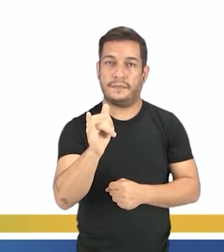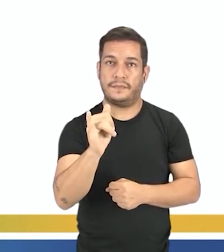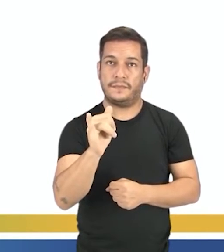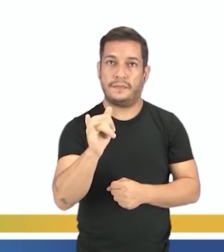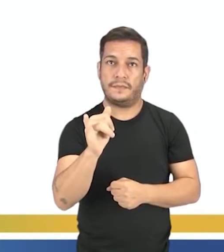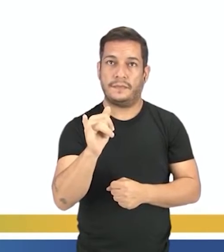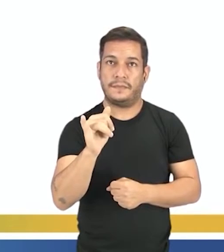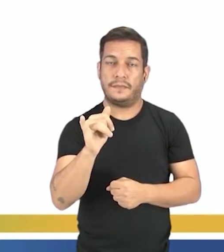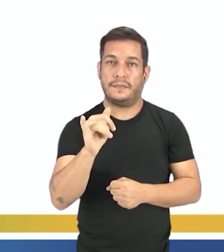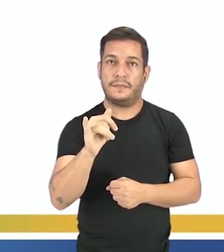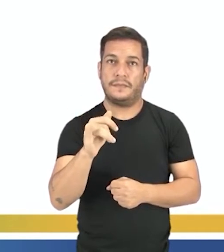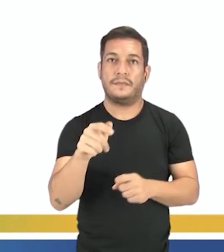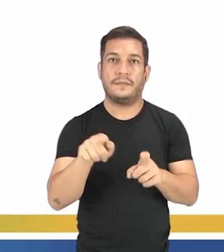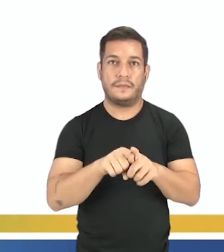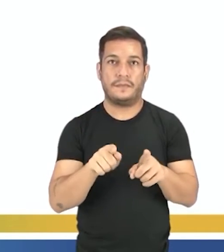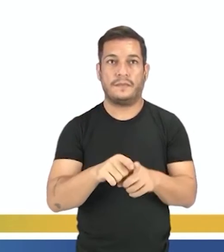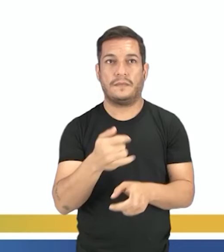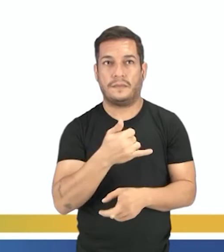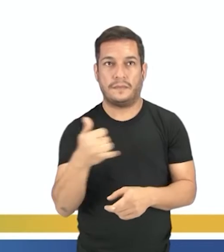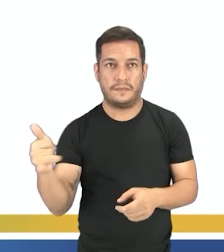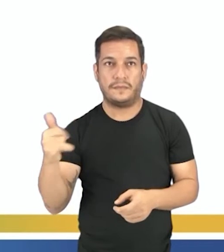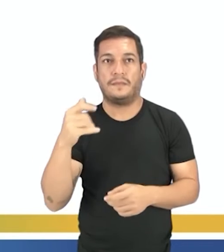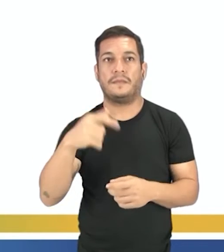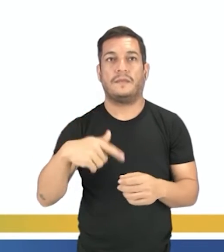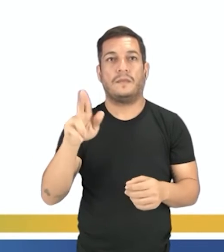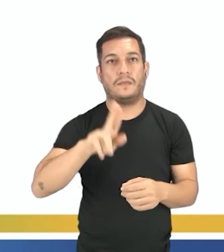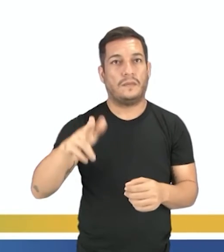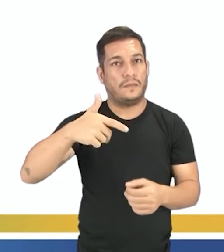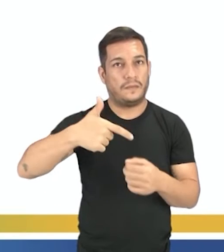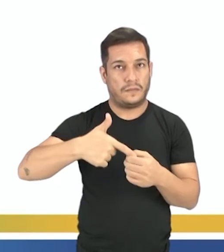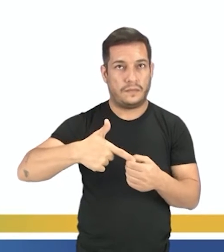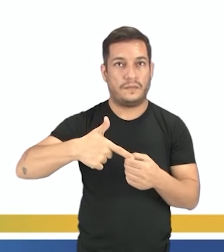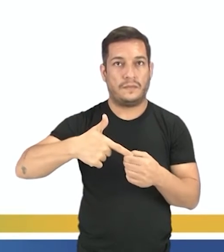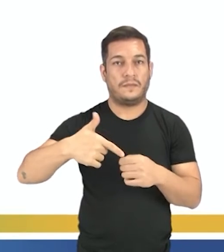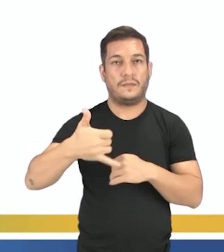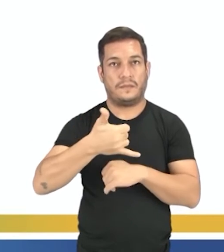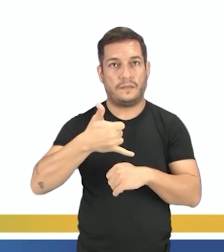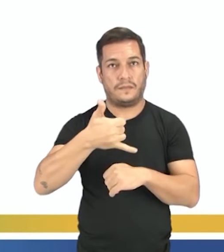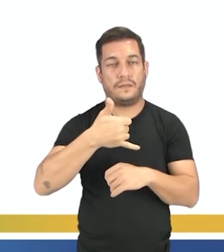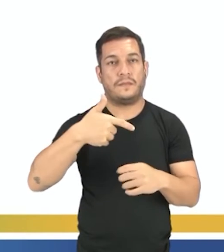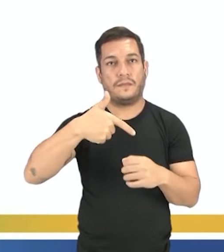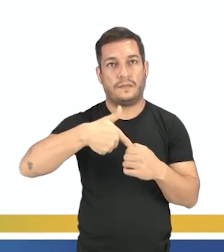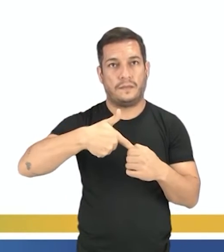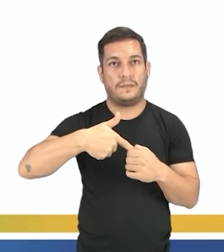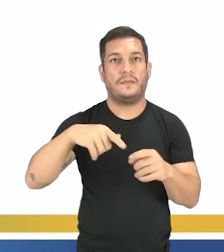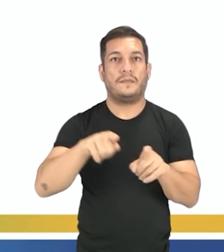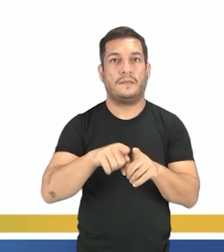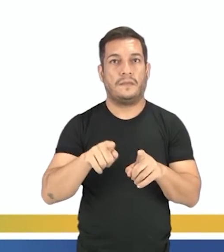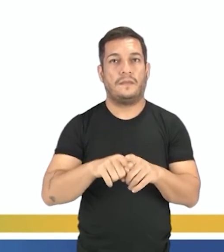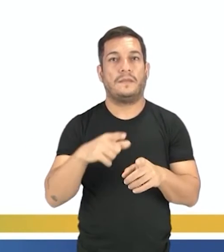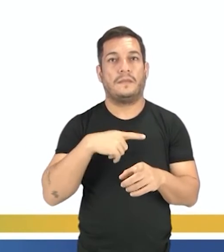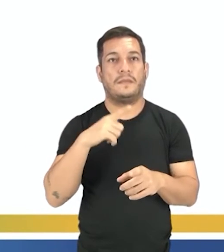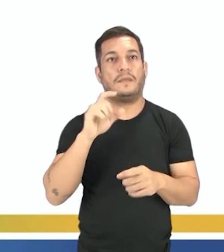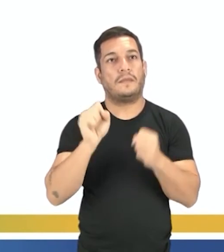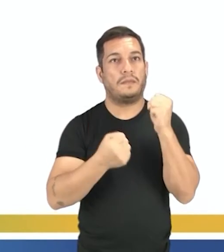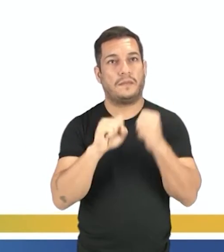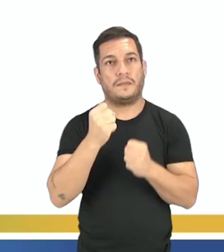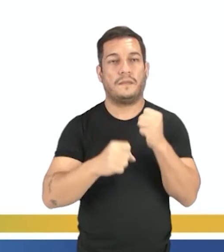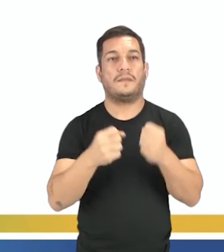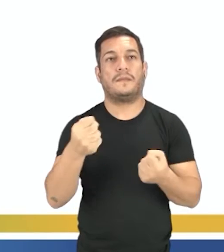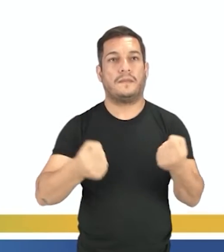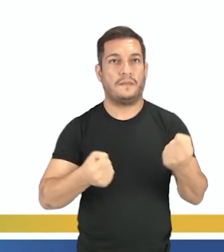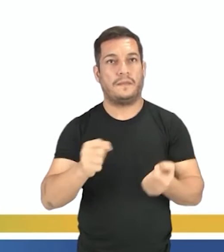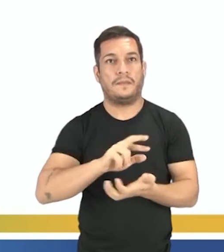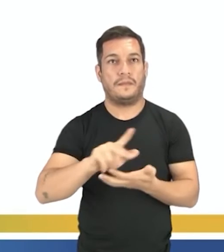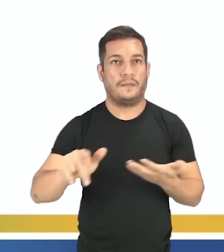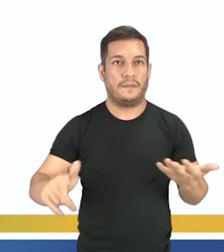e o motor à combustão. O uso do petróleo gerando a indústria automobilística e as demais.